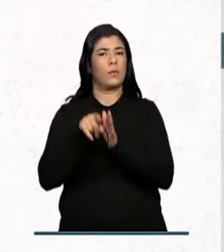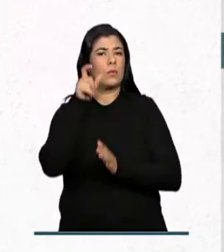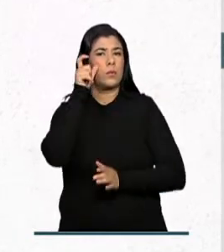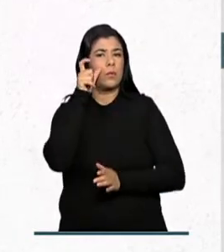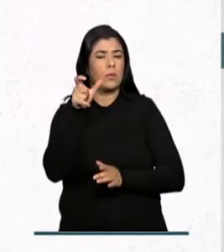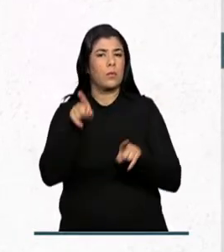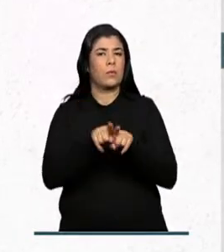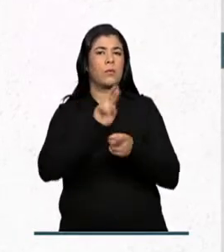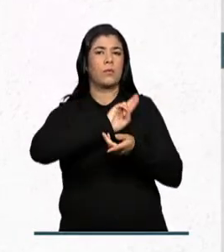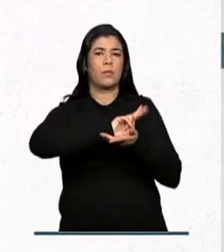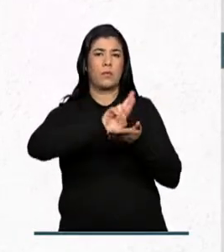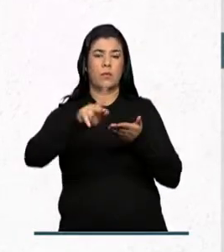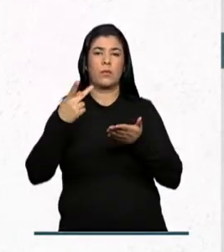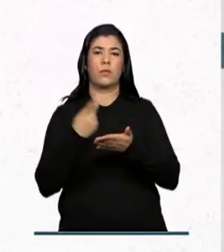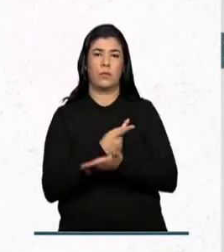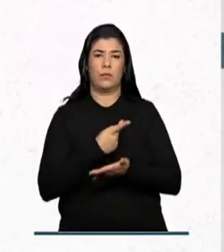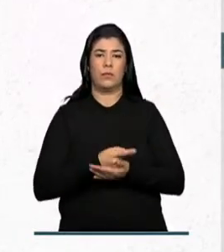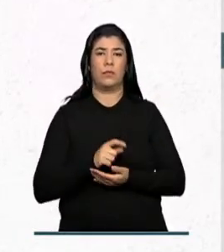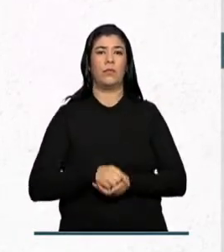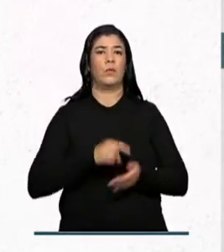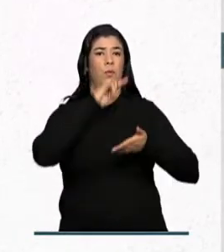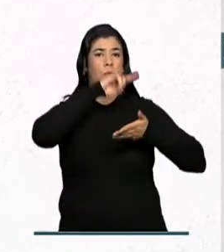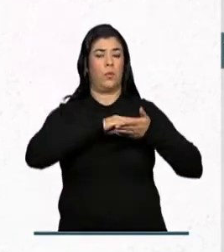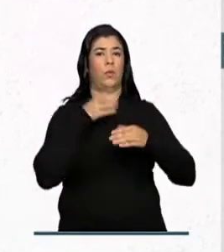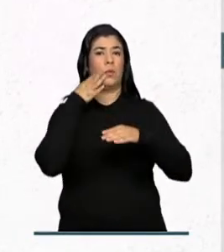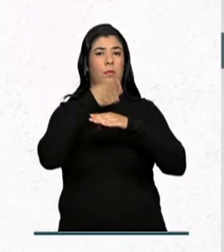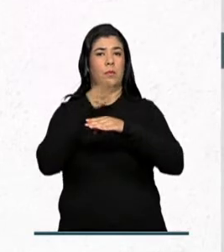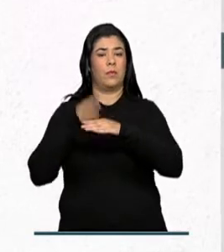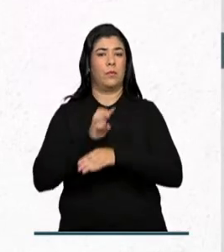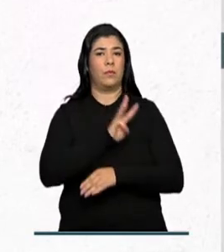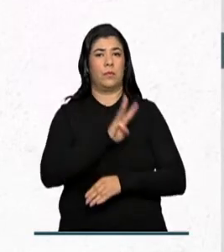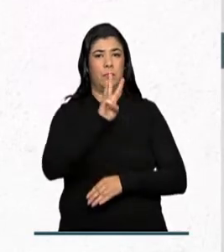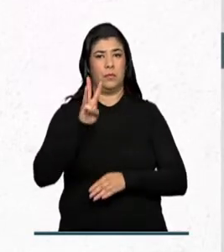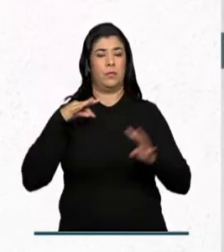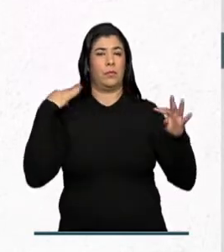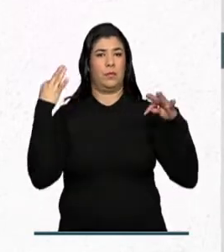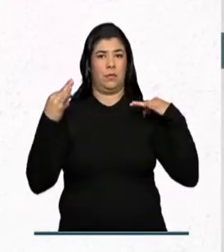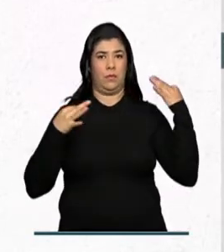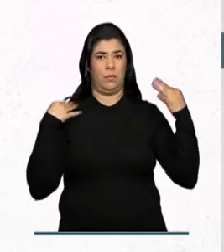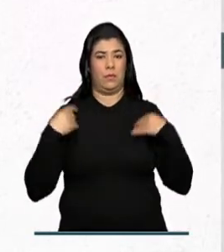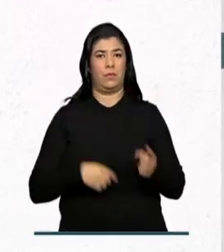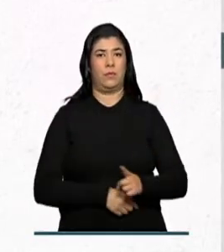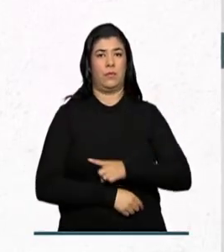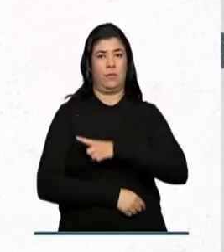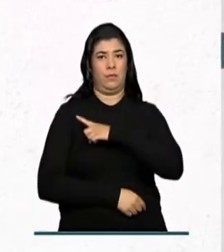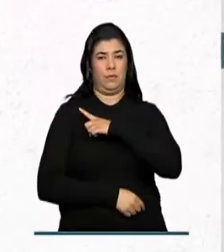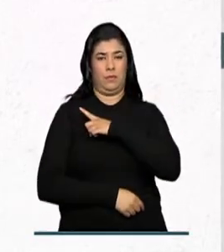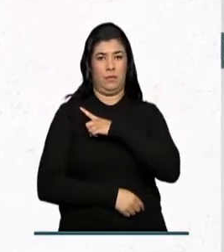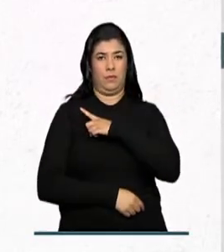observatórios e eventos diversos. O documento pode ser acessado no site do Ministério do Turismo.